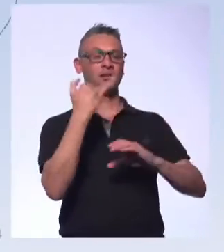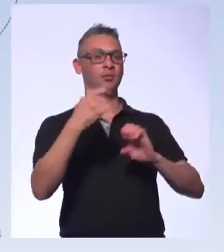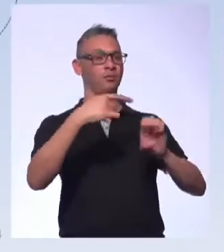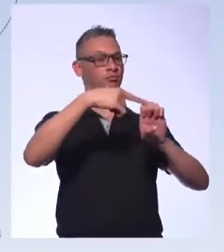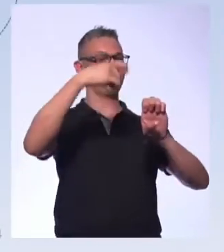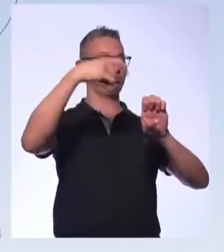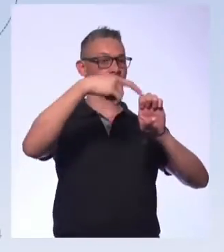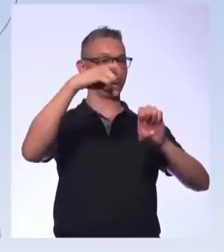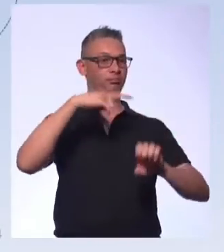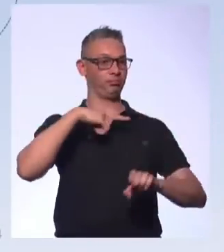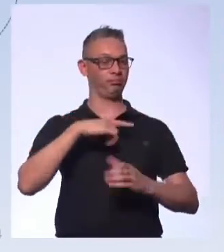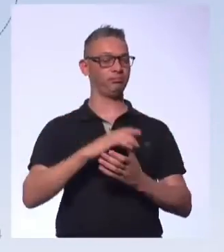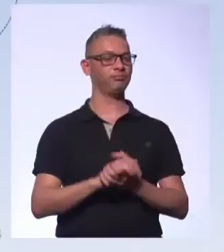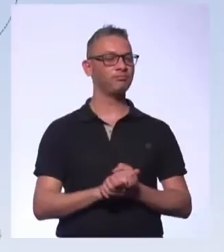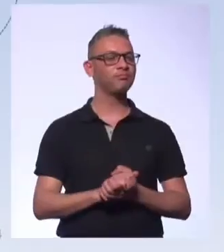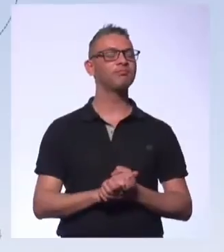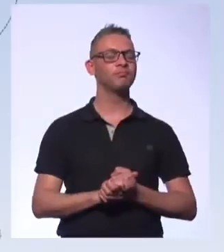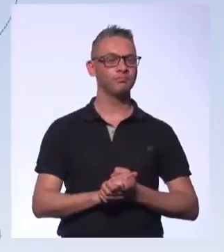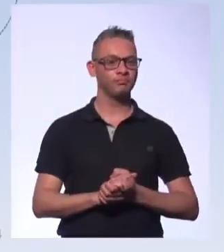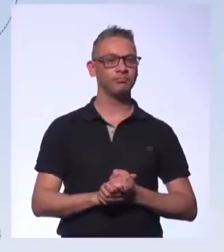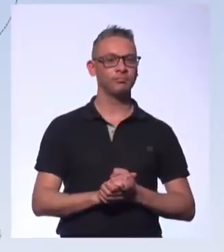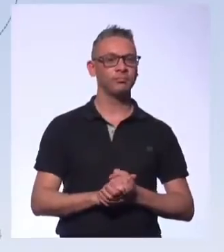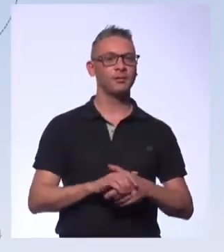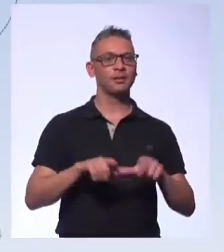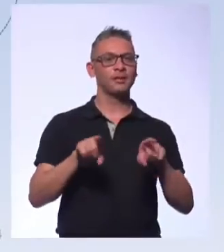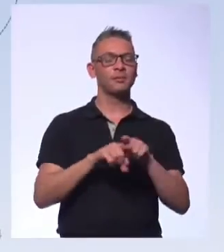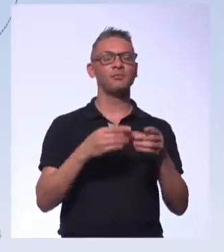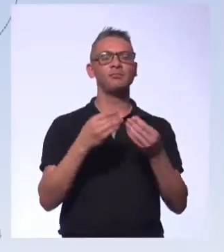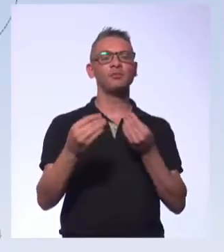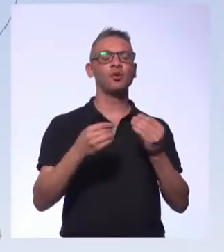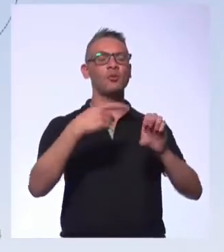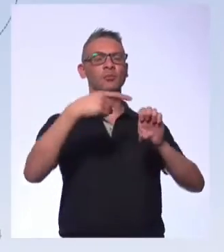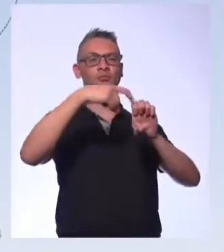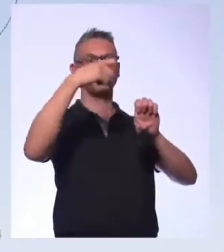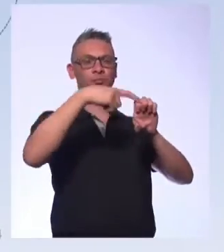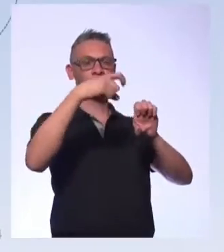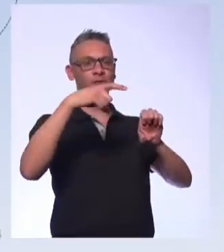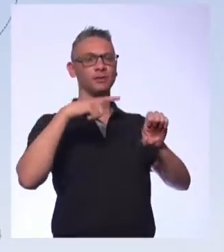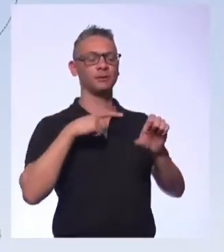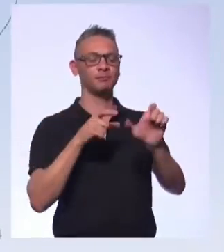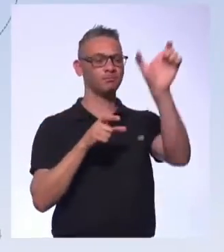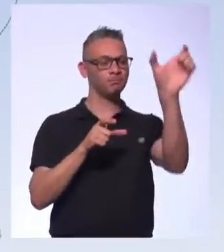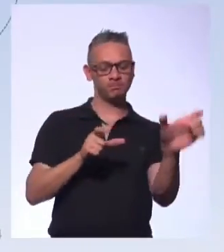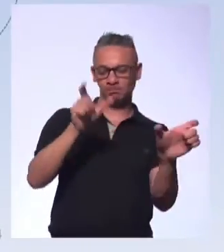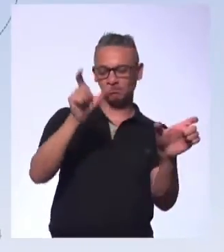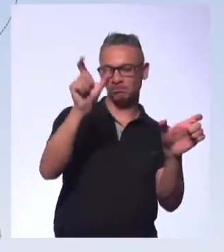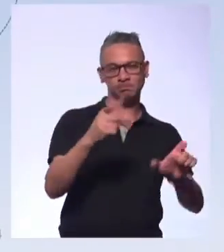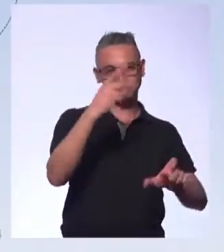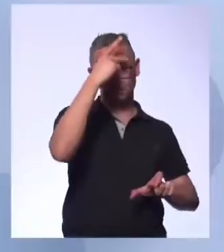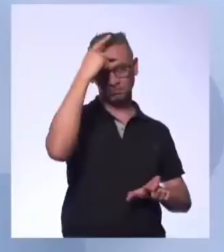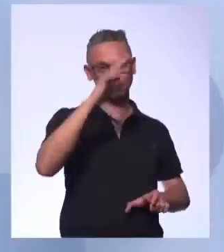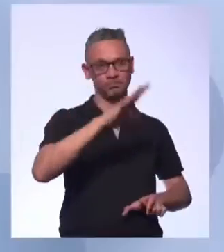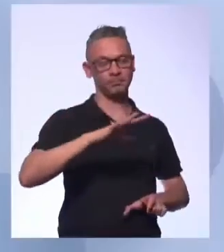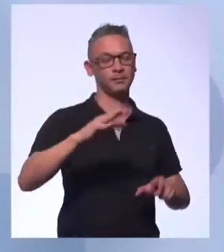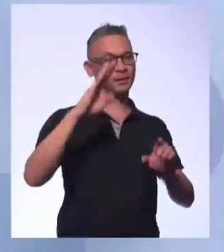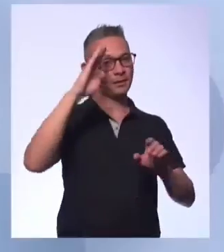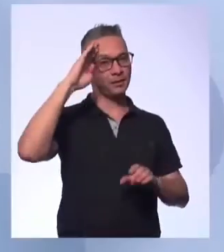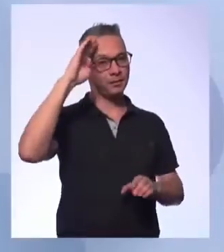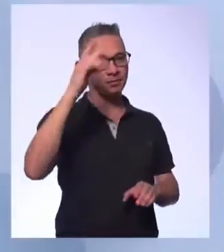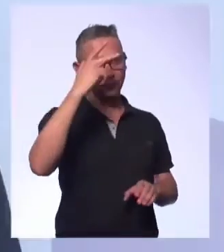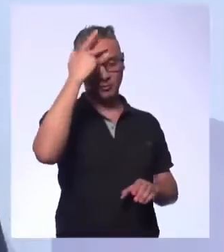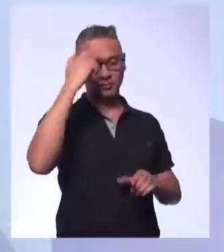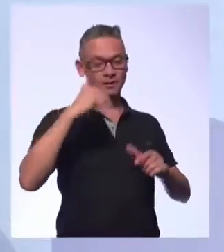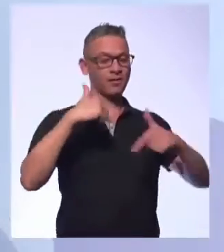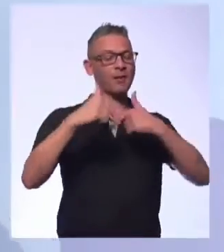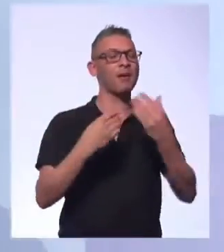empreendedor. O sentido do empreendedorismo e a figura do empreendedor e, principalmente, as tendências do mercado de